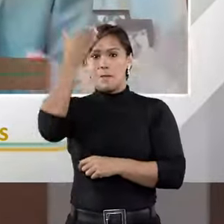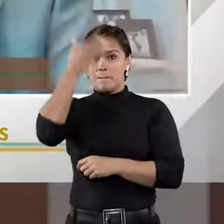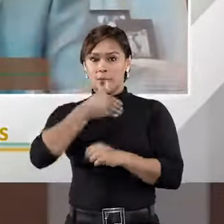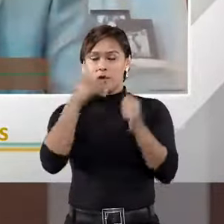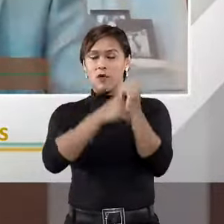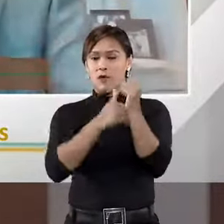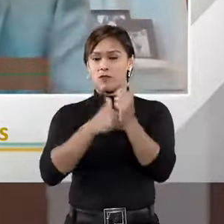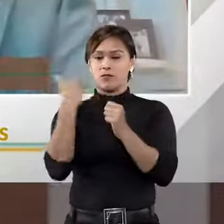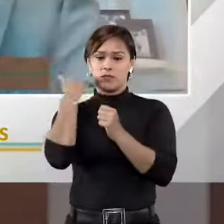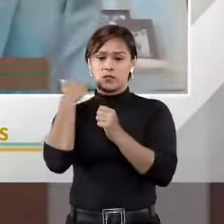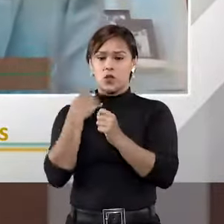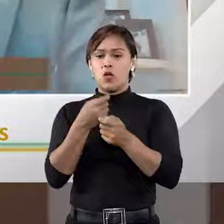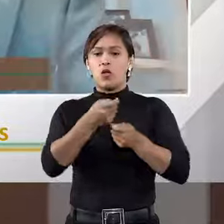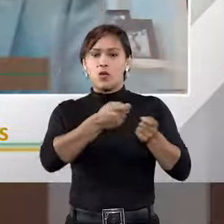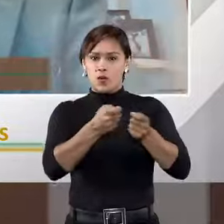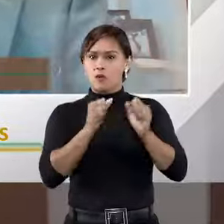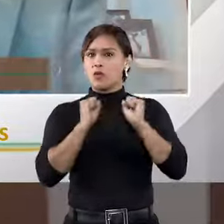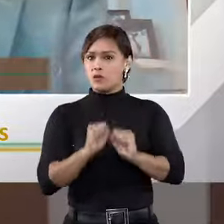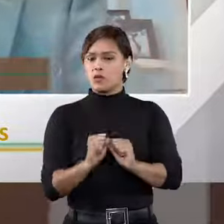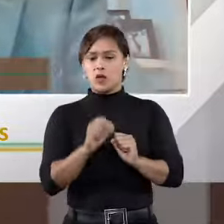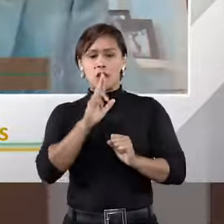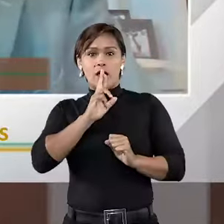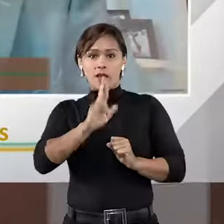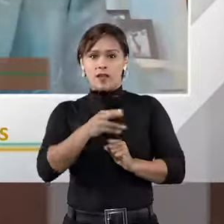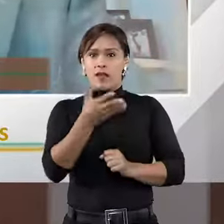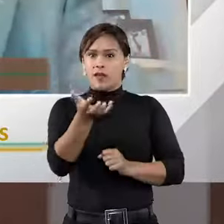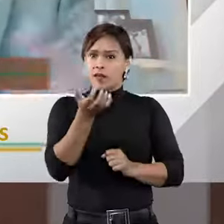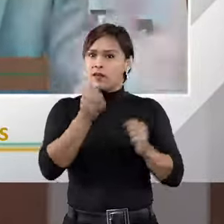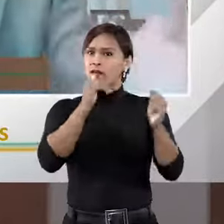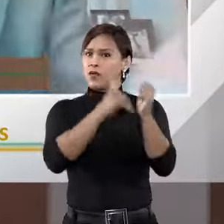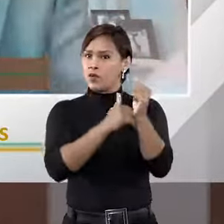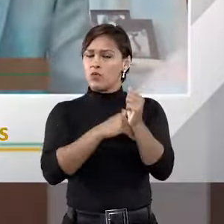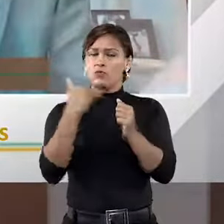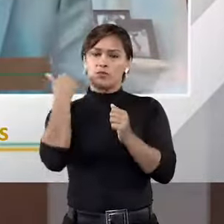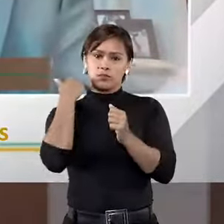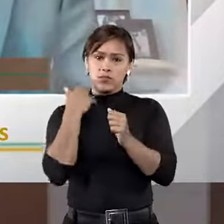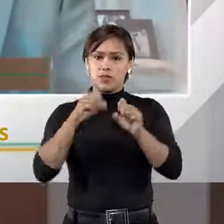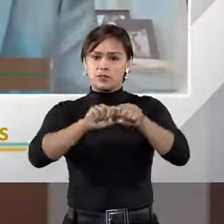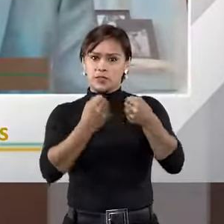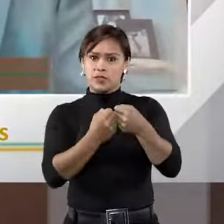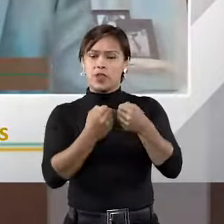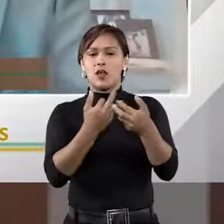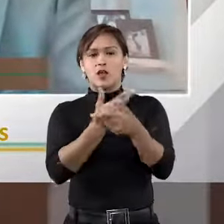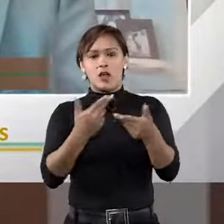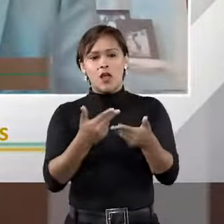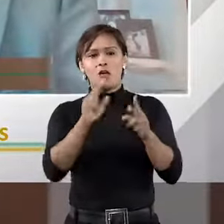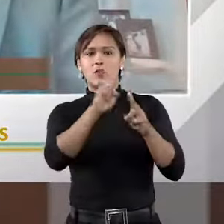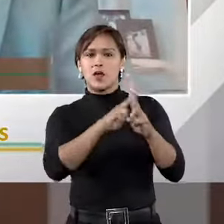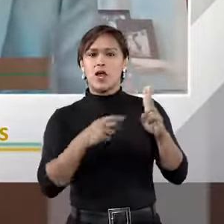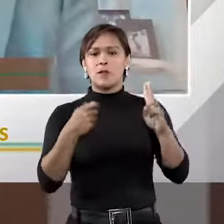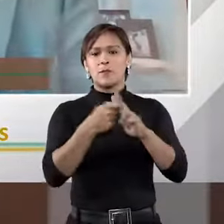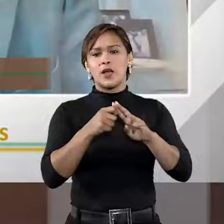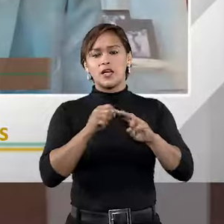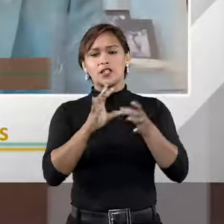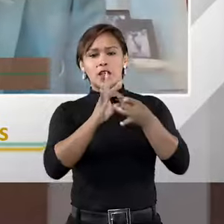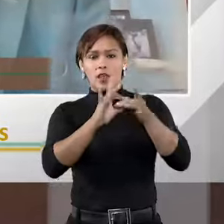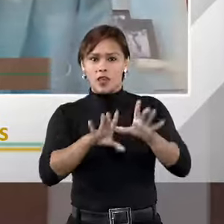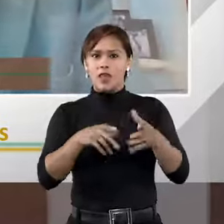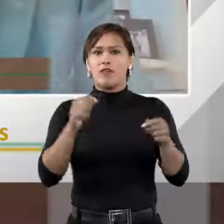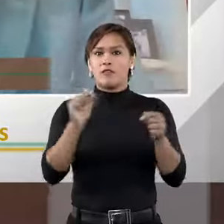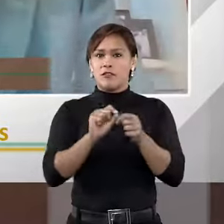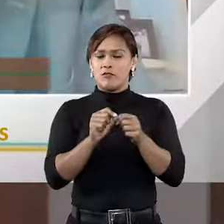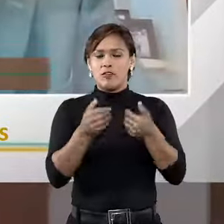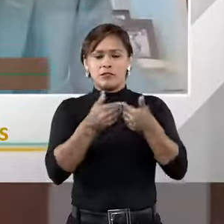quebra de sigilo bancário. O árbitro tem o poder de decretar a quebra de sigilo. Muitas vezes, muitas vezes, a parte espontaneamente cumpre,